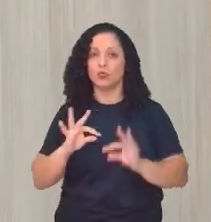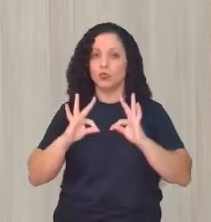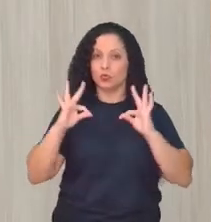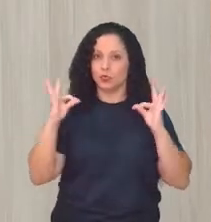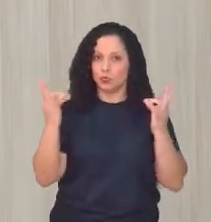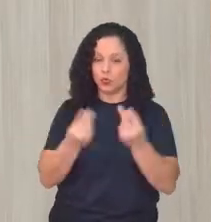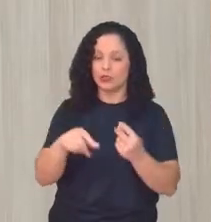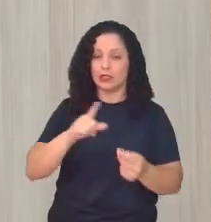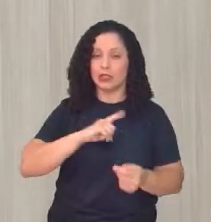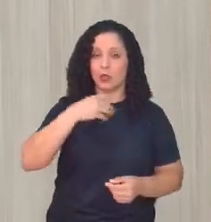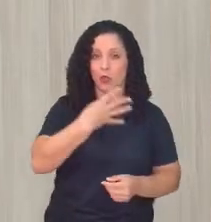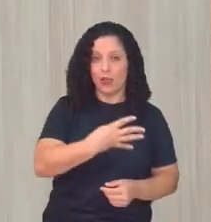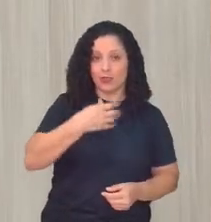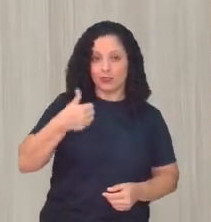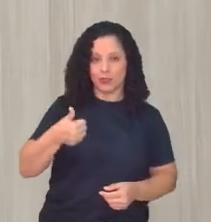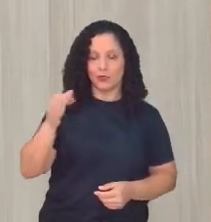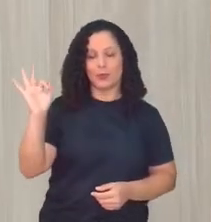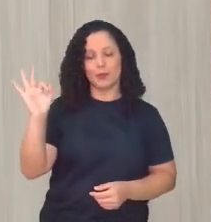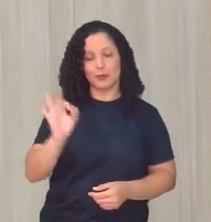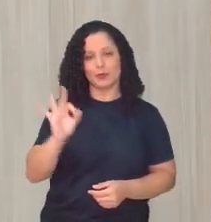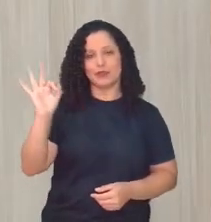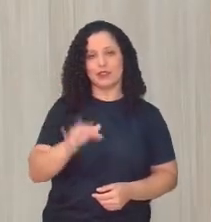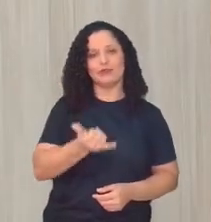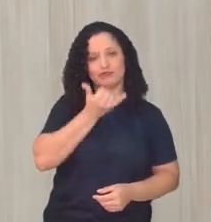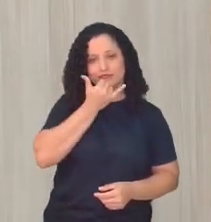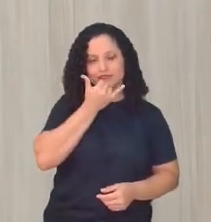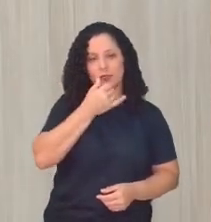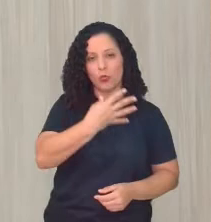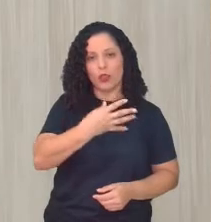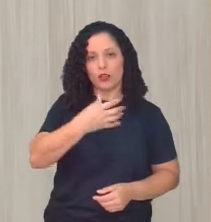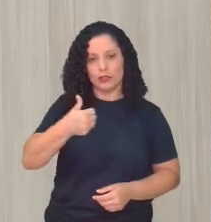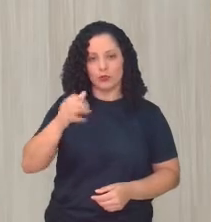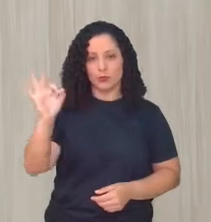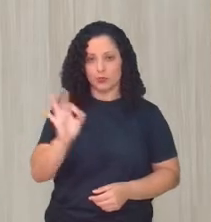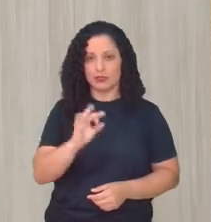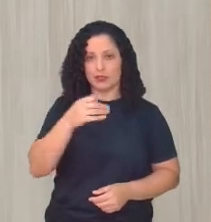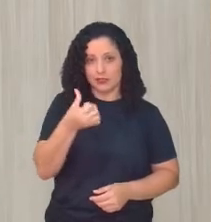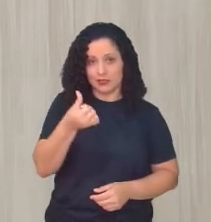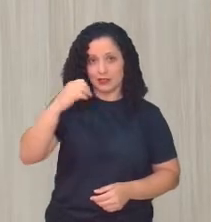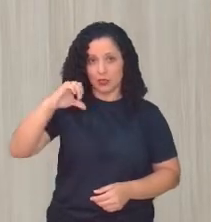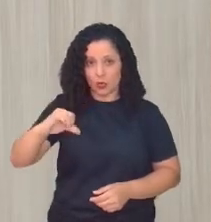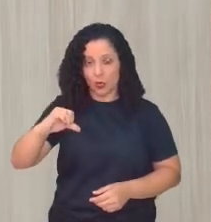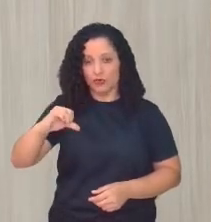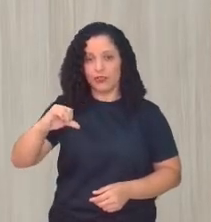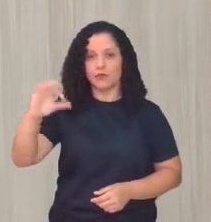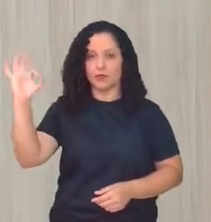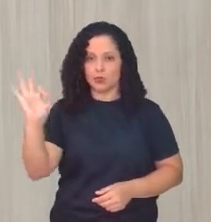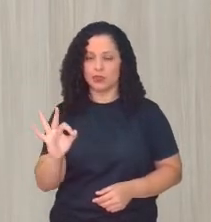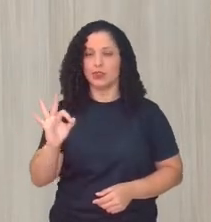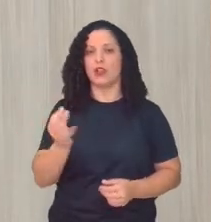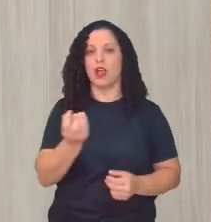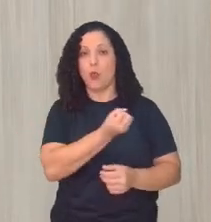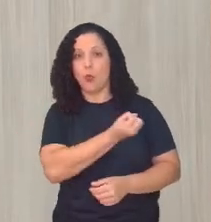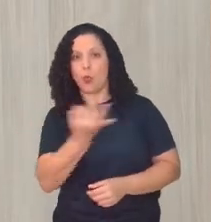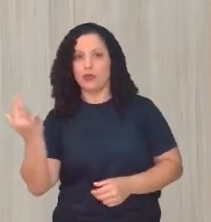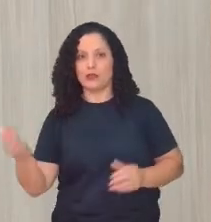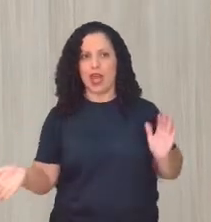Perdão, 41%, né? 69% vai ser o acumulado, né? No período...